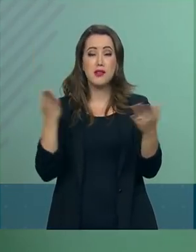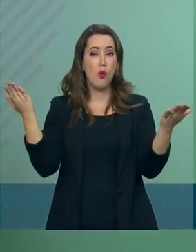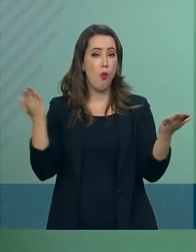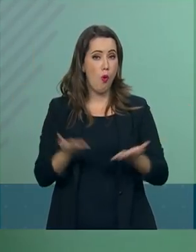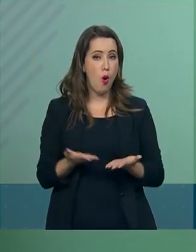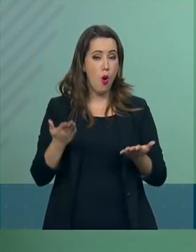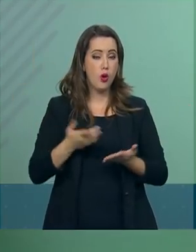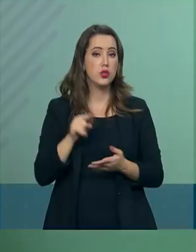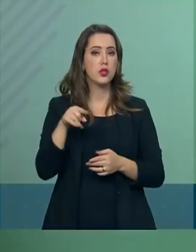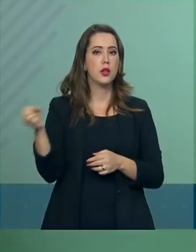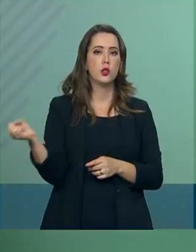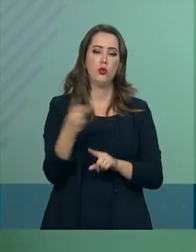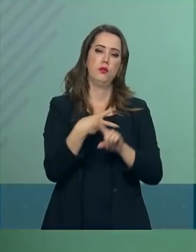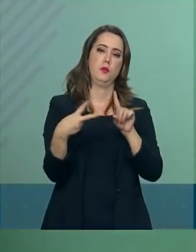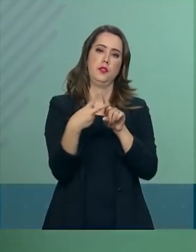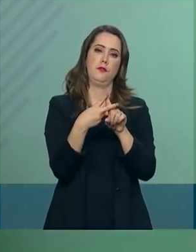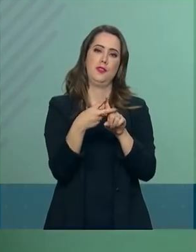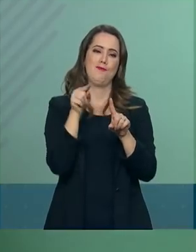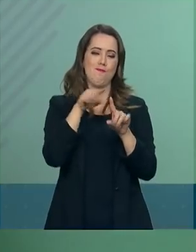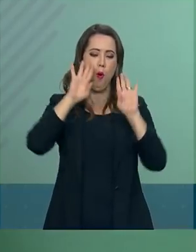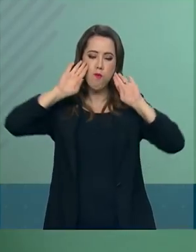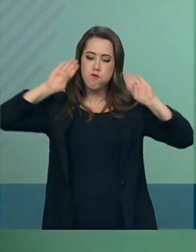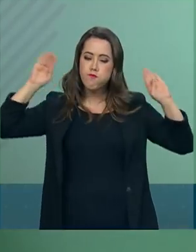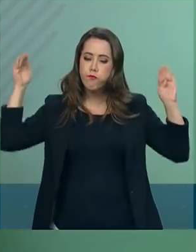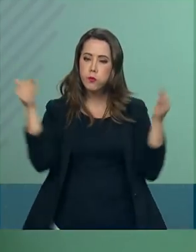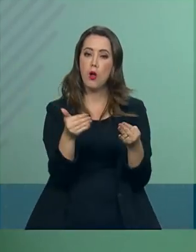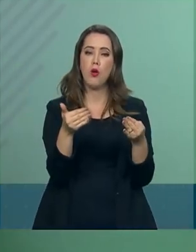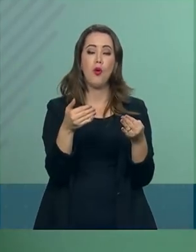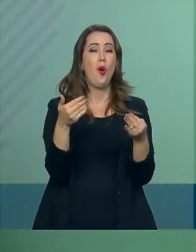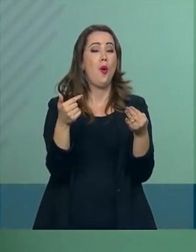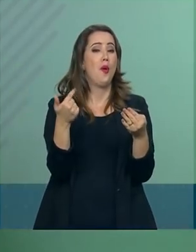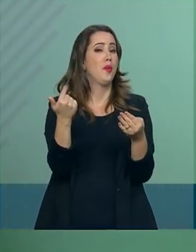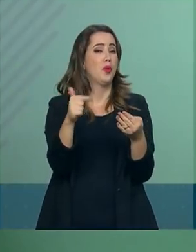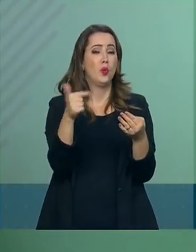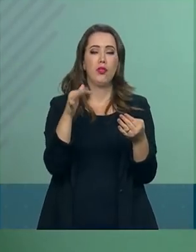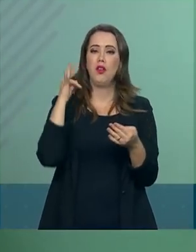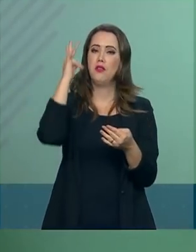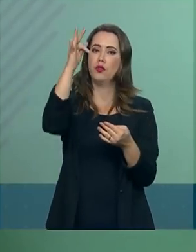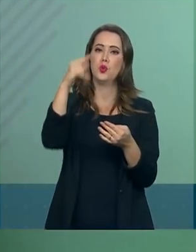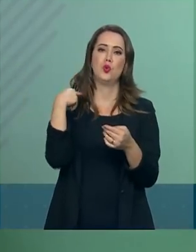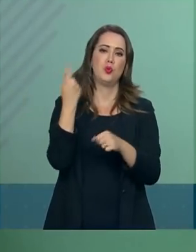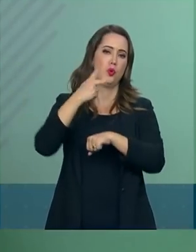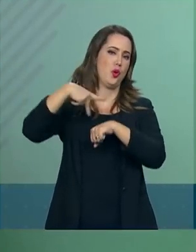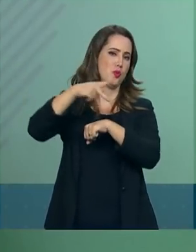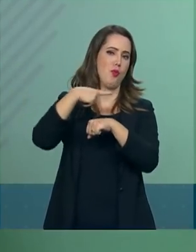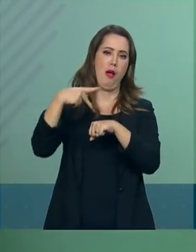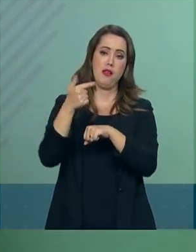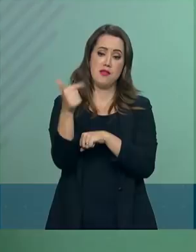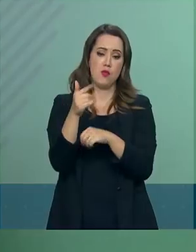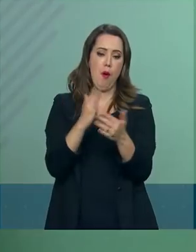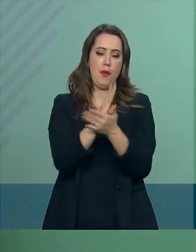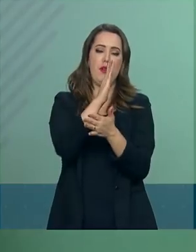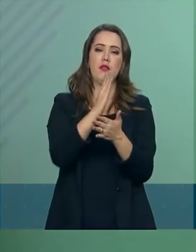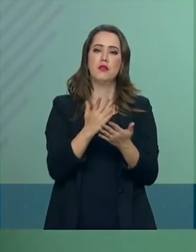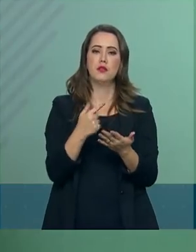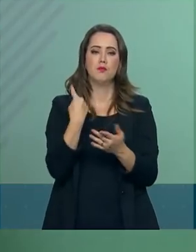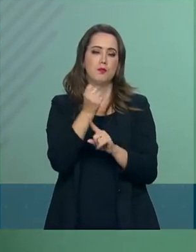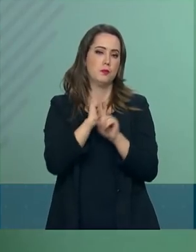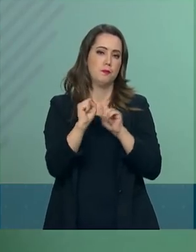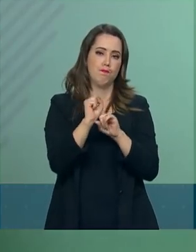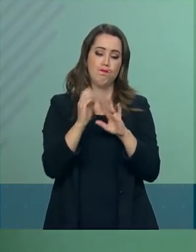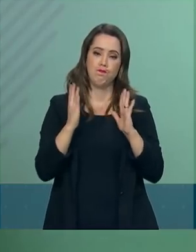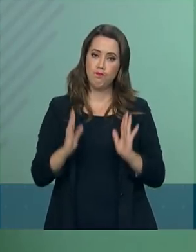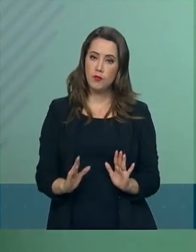é a aprovação da nova Previdência. Sem ela, não há futuro para a nossa nação, para o nosso país, para a nossa sociedade.